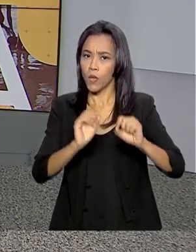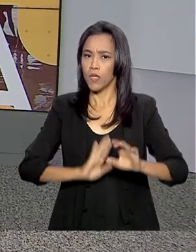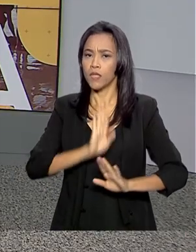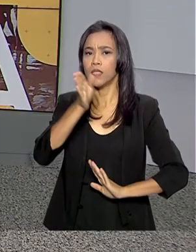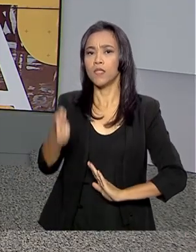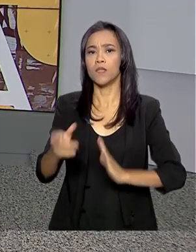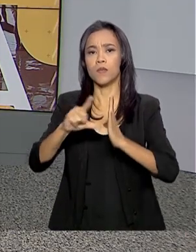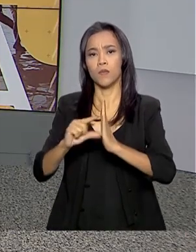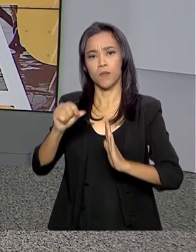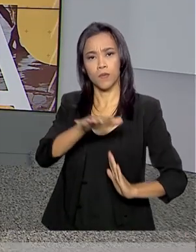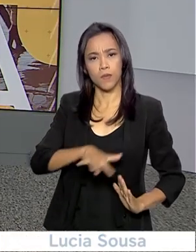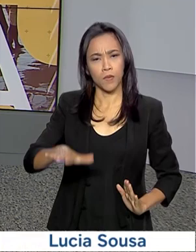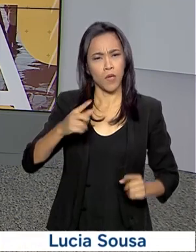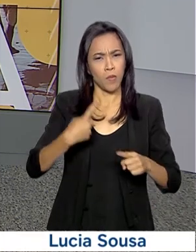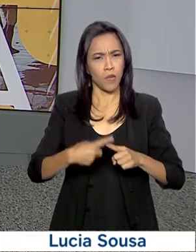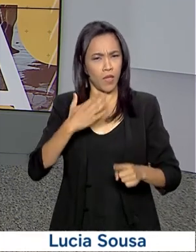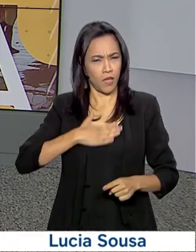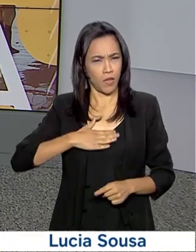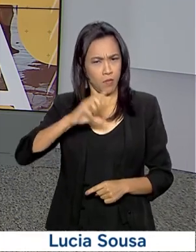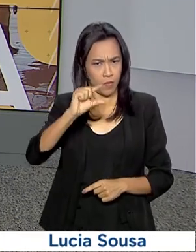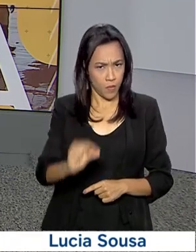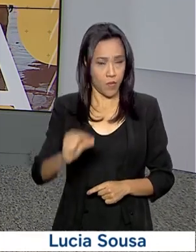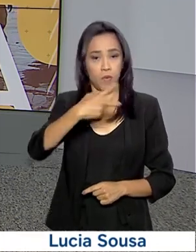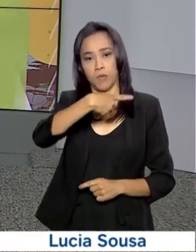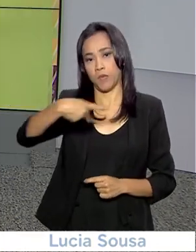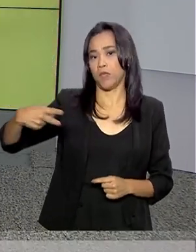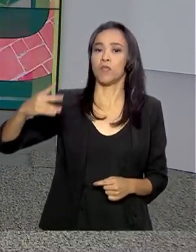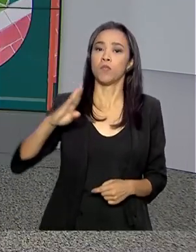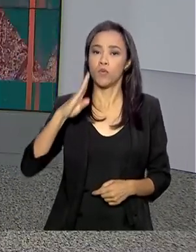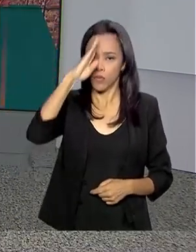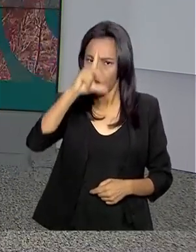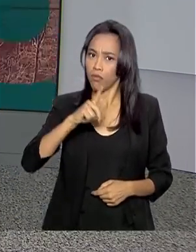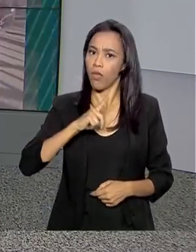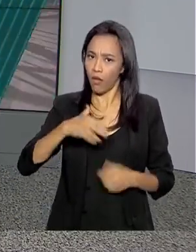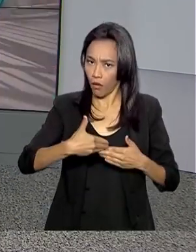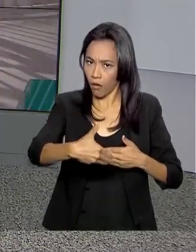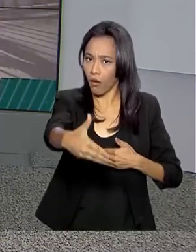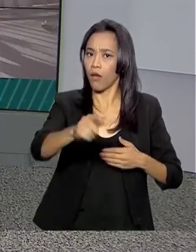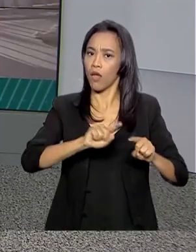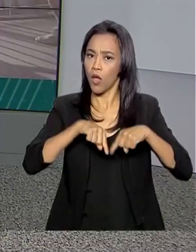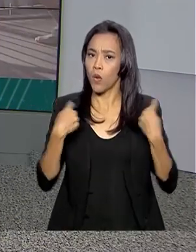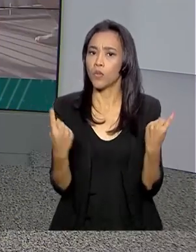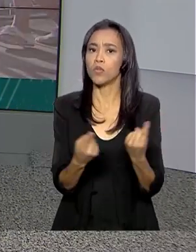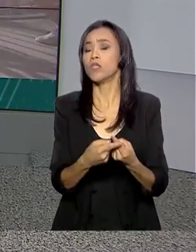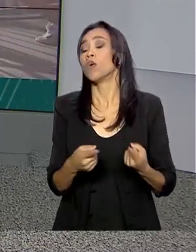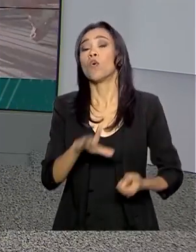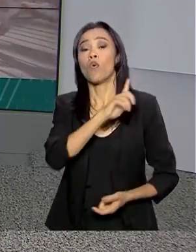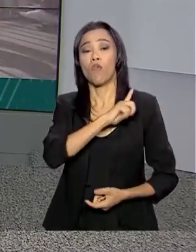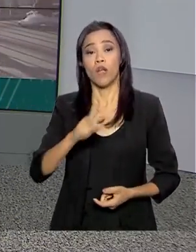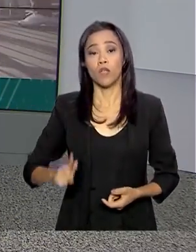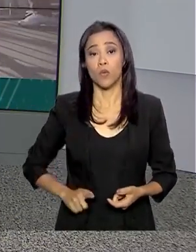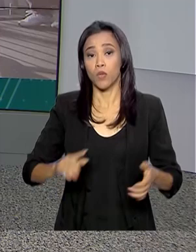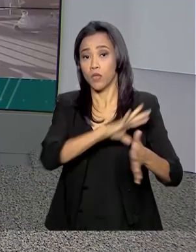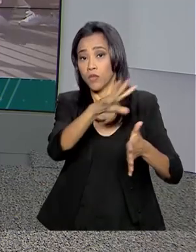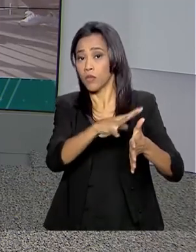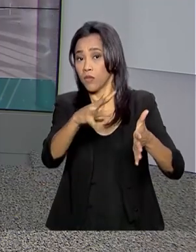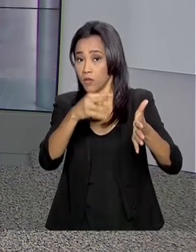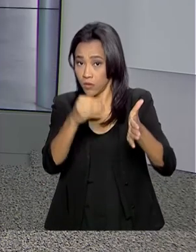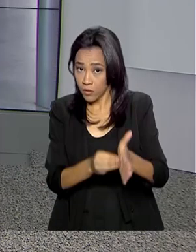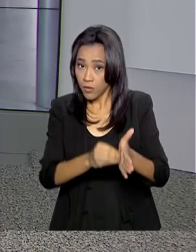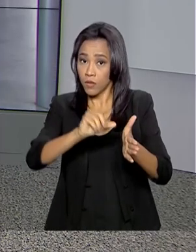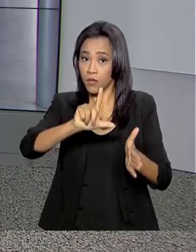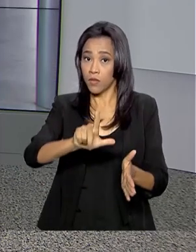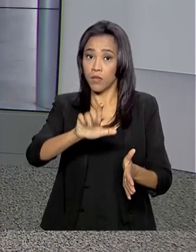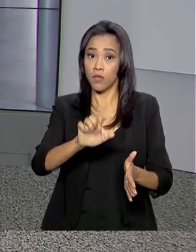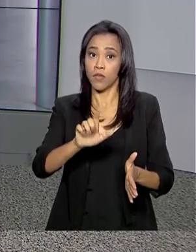ao Palácio do Planalto, porque daqui a pouco o presidente Jair Bolsonaro tem reunião com governadores da Amazônia Legal. Quem está lá é a repórter Daniel